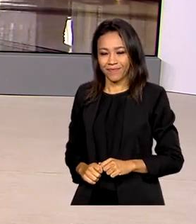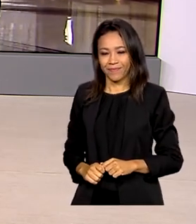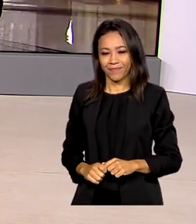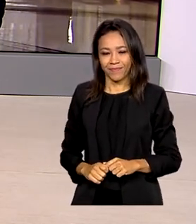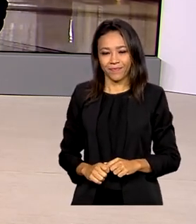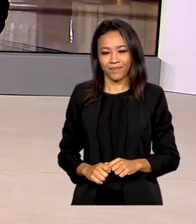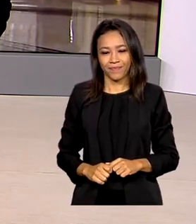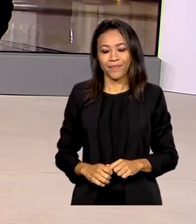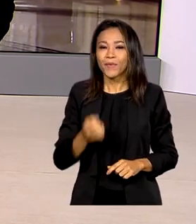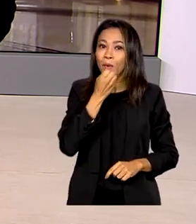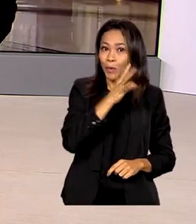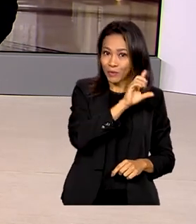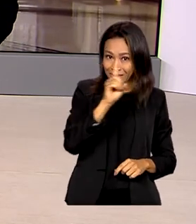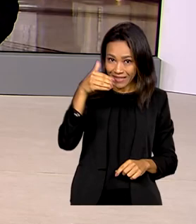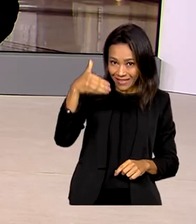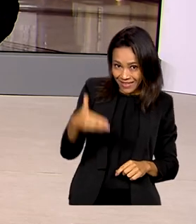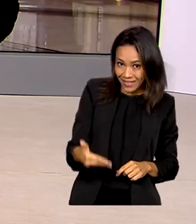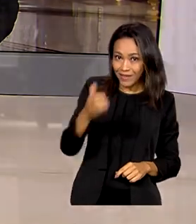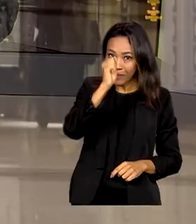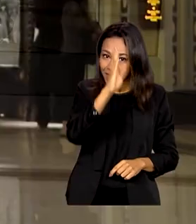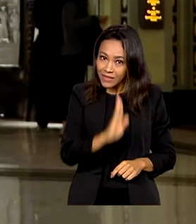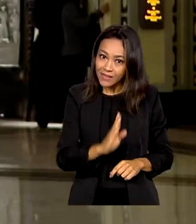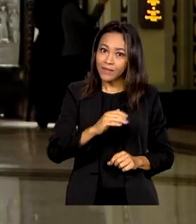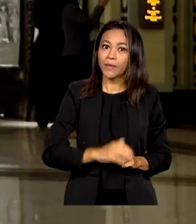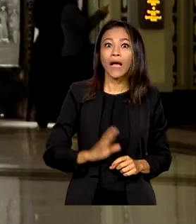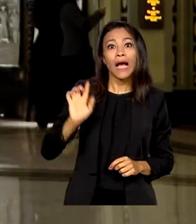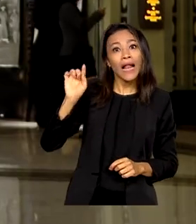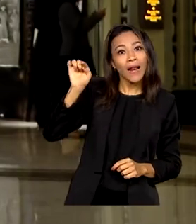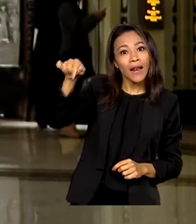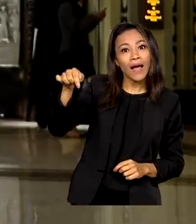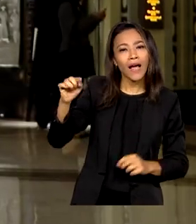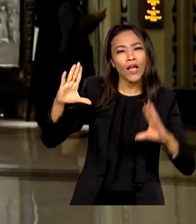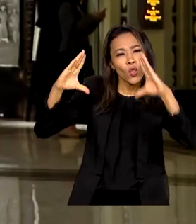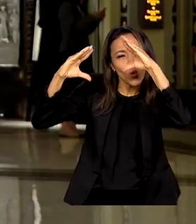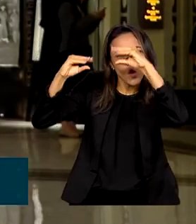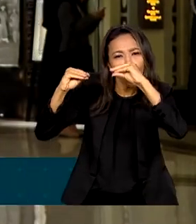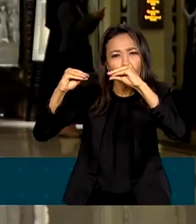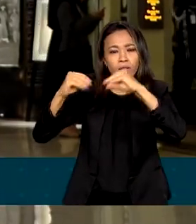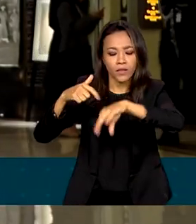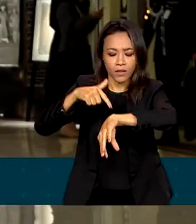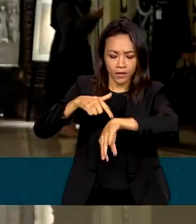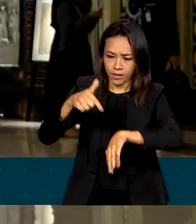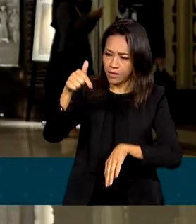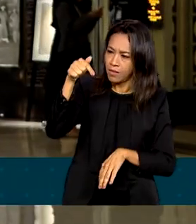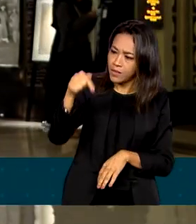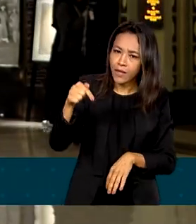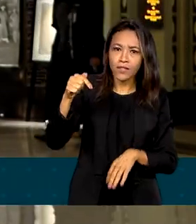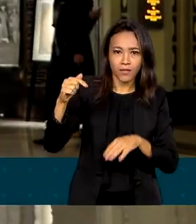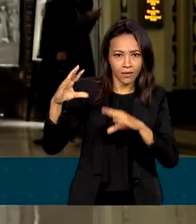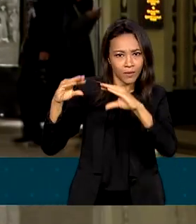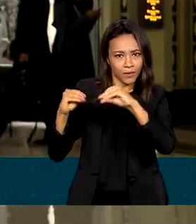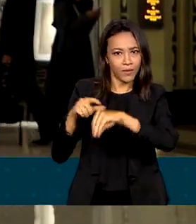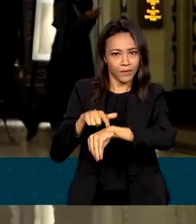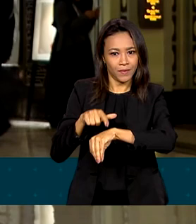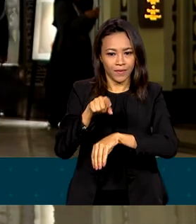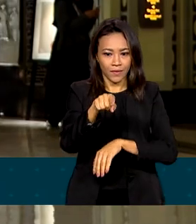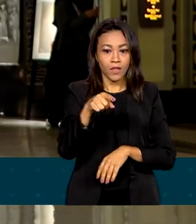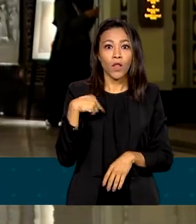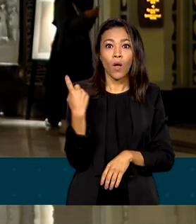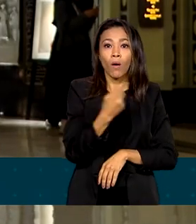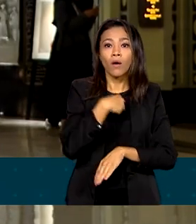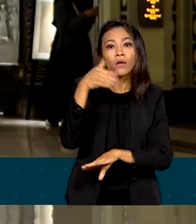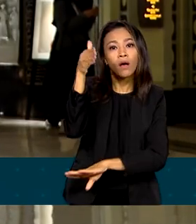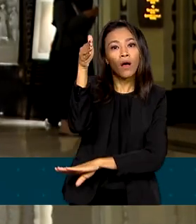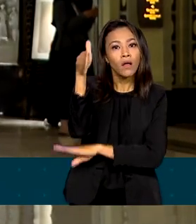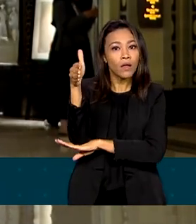Bom dia, Vanessa. Bom dia a todos aí no Brasil. Aqui, noite em Xangai, 7 da noite mais precisamente, nós estamos no hotel